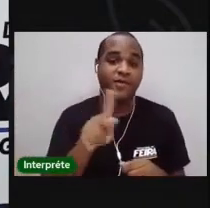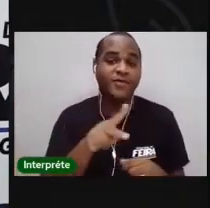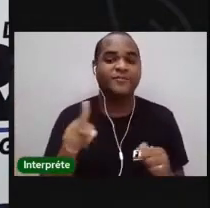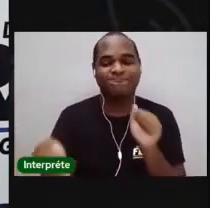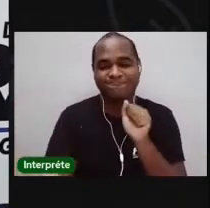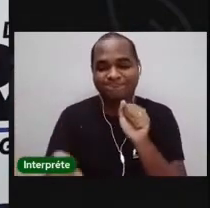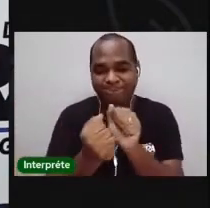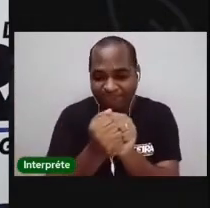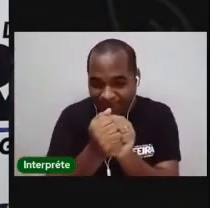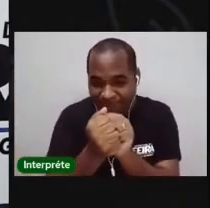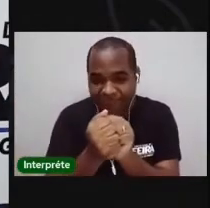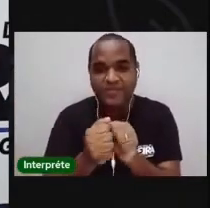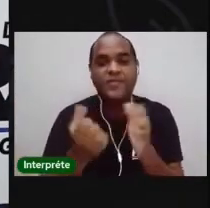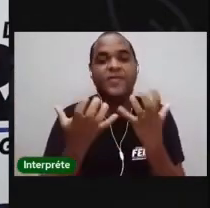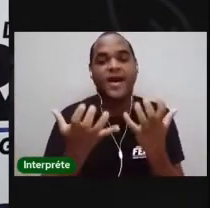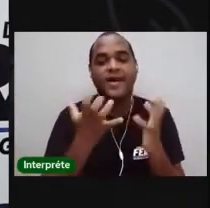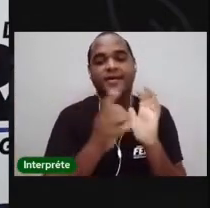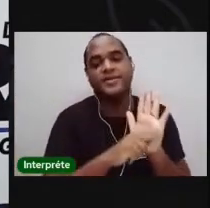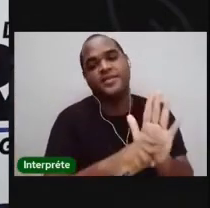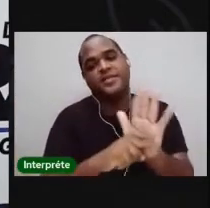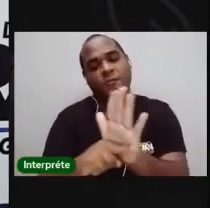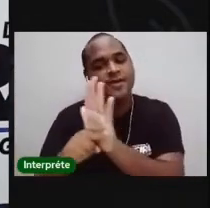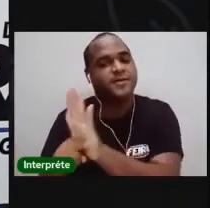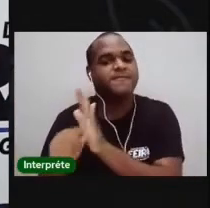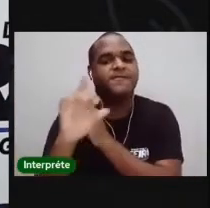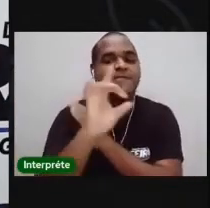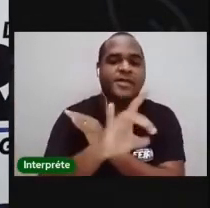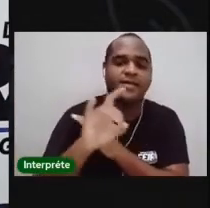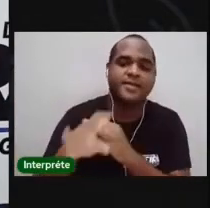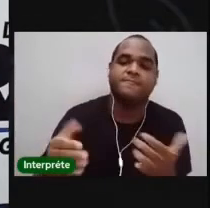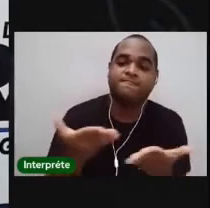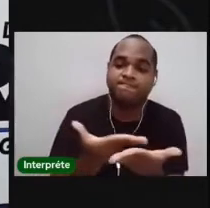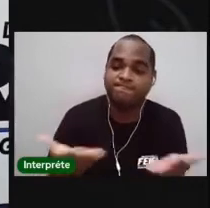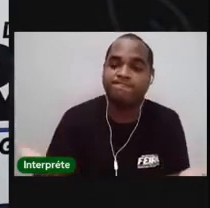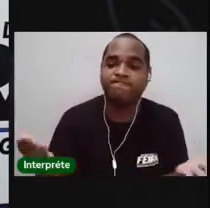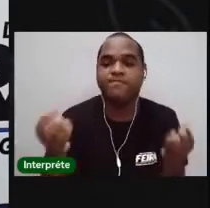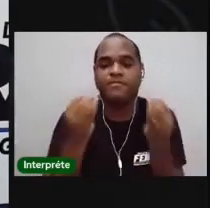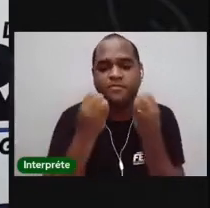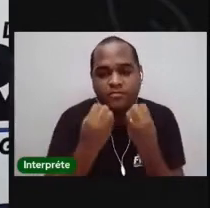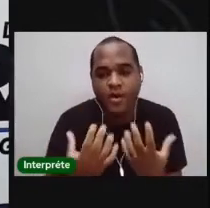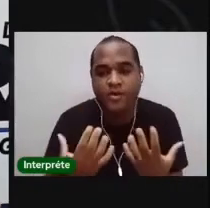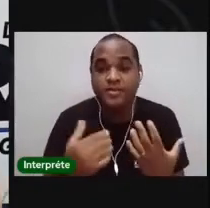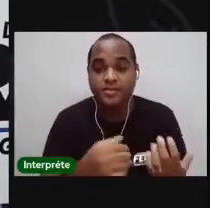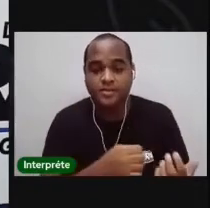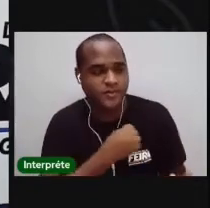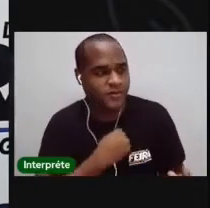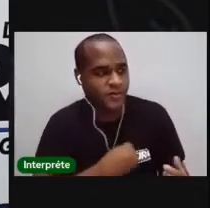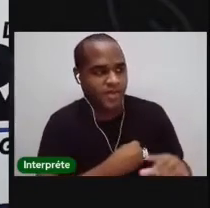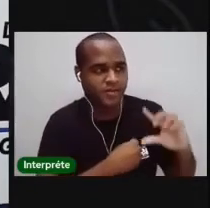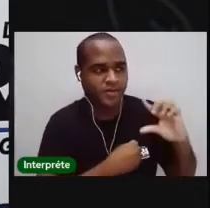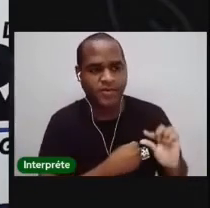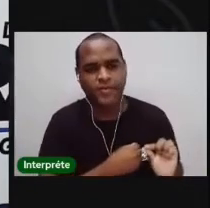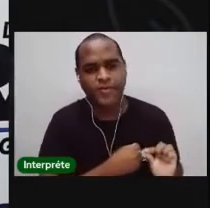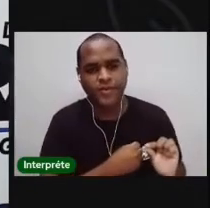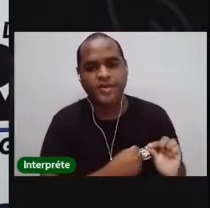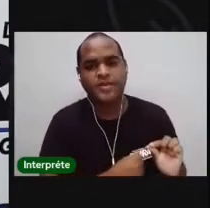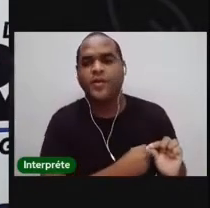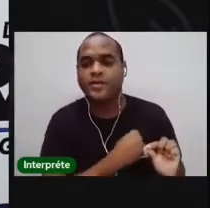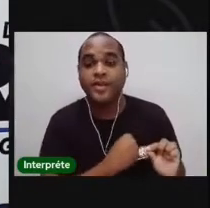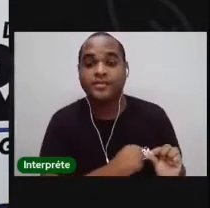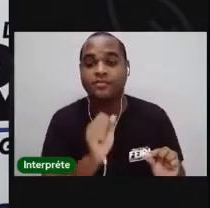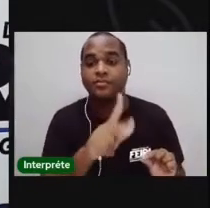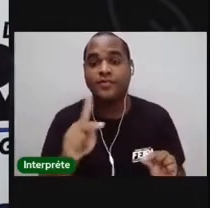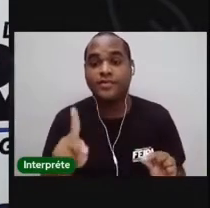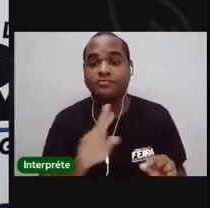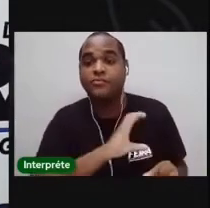estão aqui para ajudar vocês nesse momento. Vamos tentar diminuir essa saudade dos colegas, dos professores